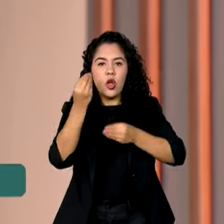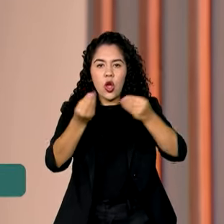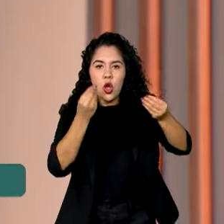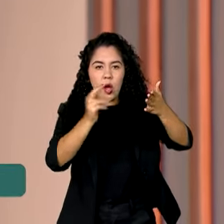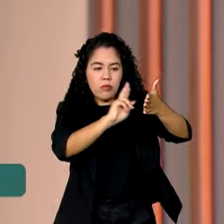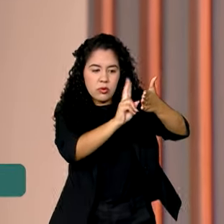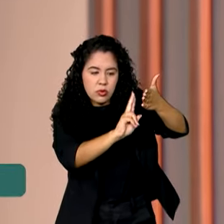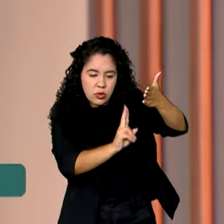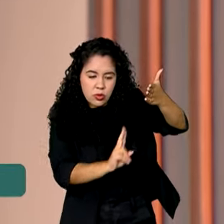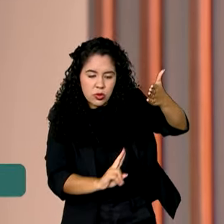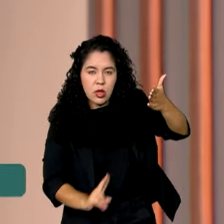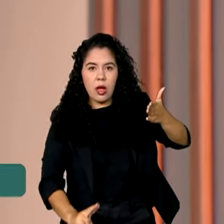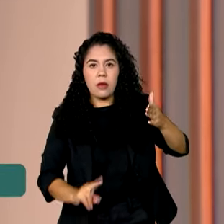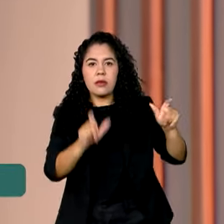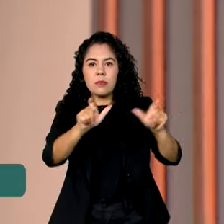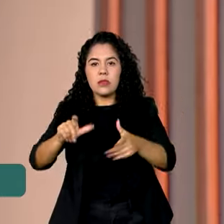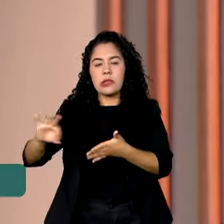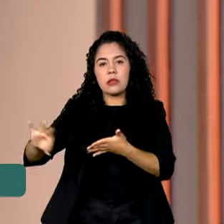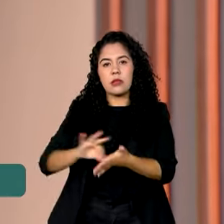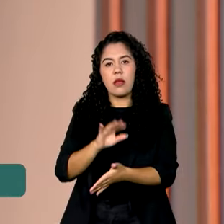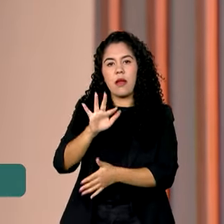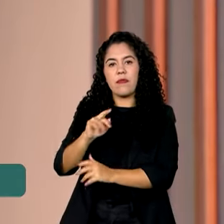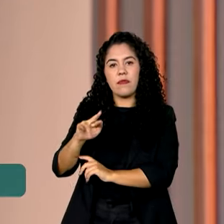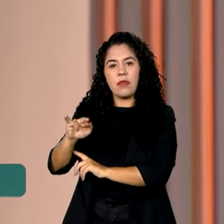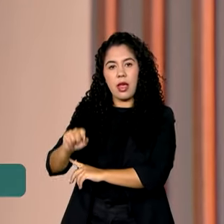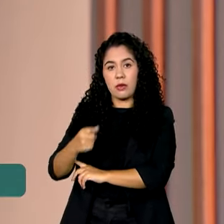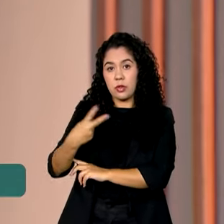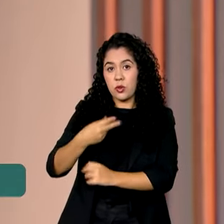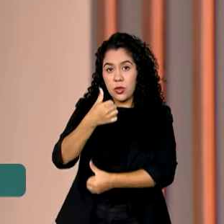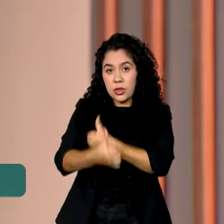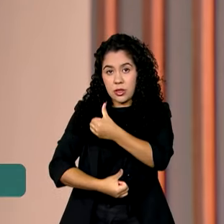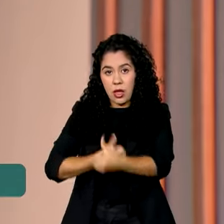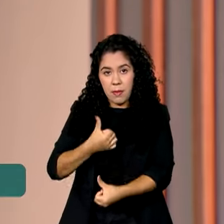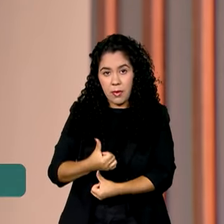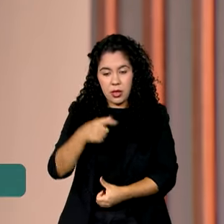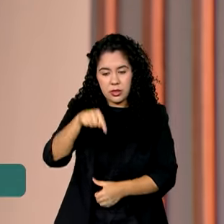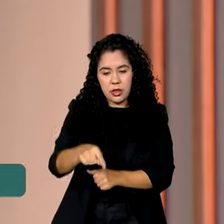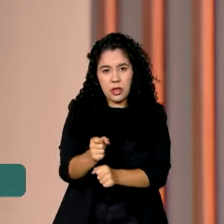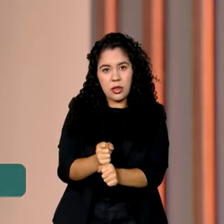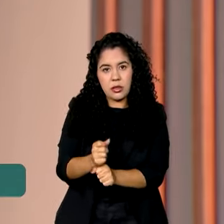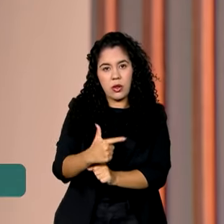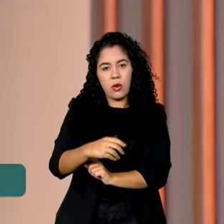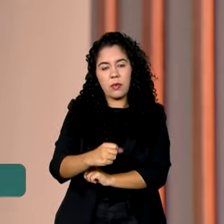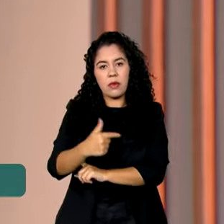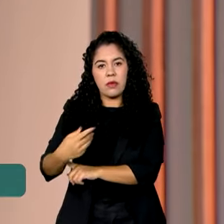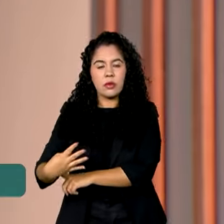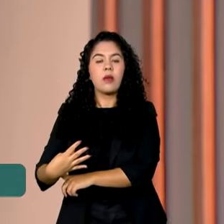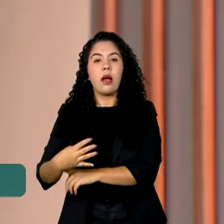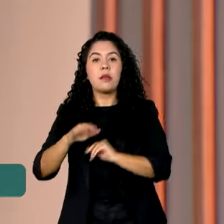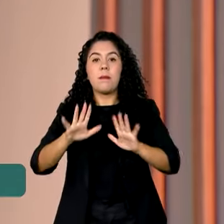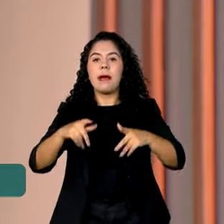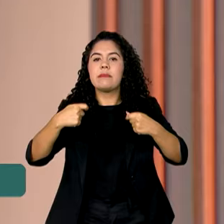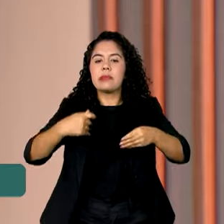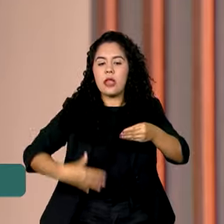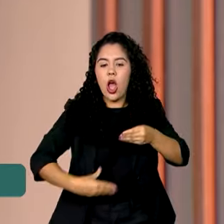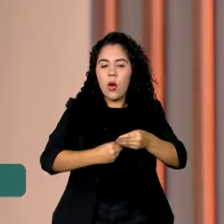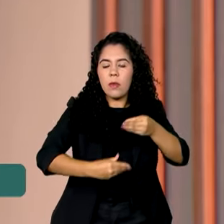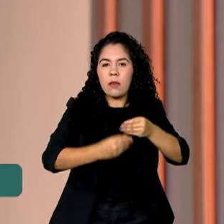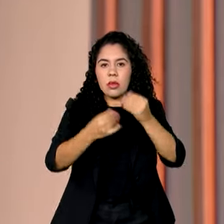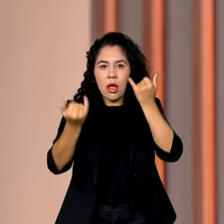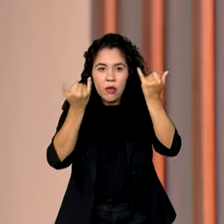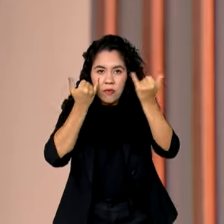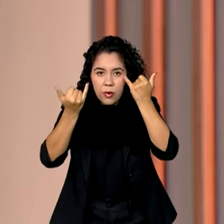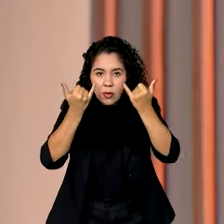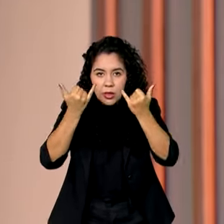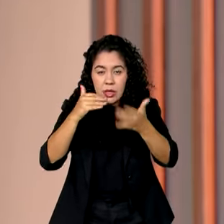no FIES para o 2º semestre deste ano. Os selecionados devem complementar a inscrição de hoje até o dia